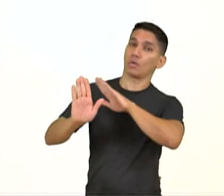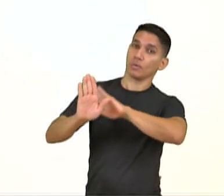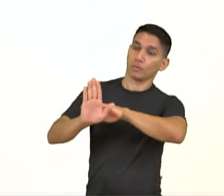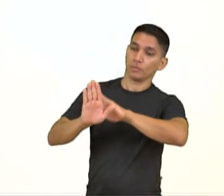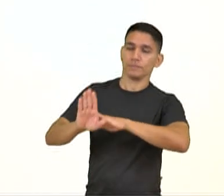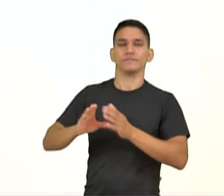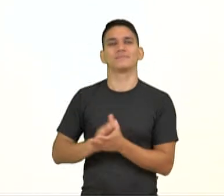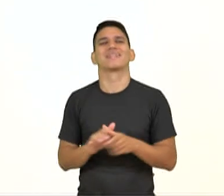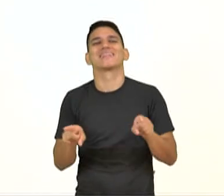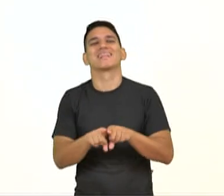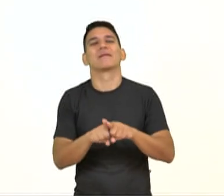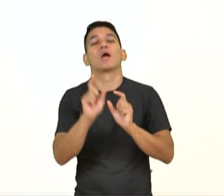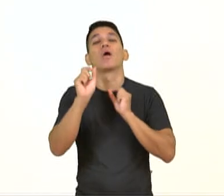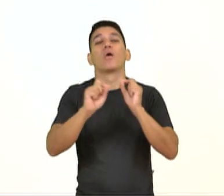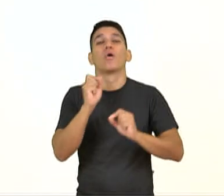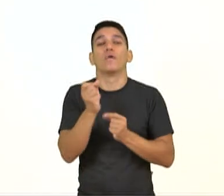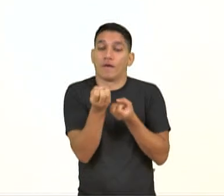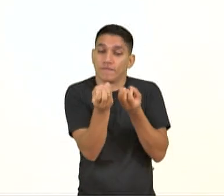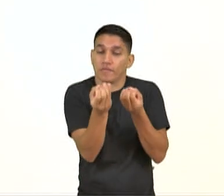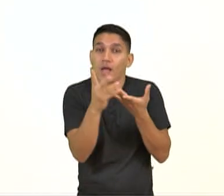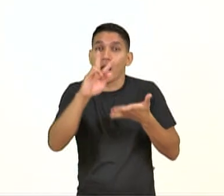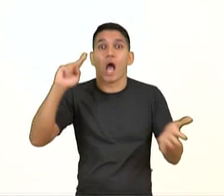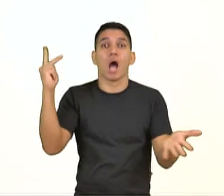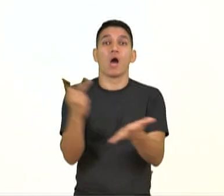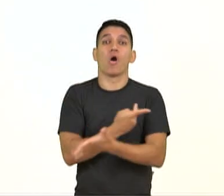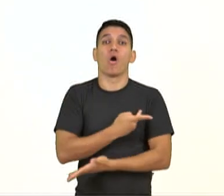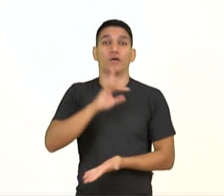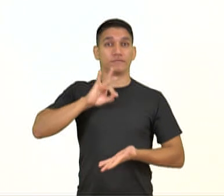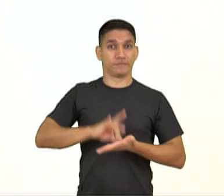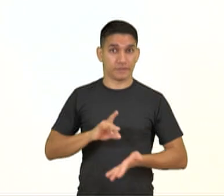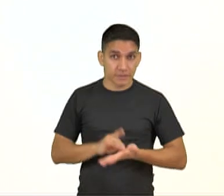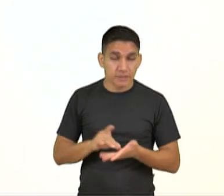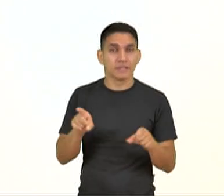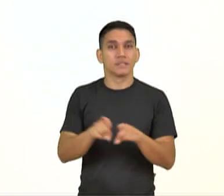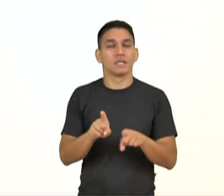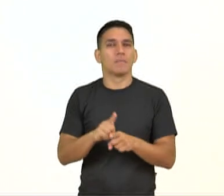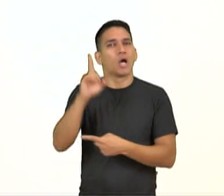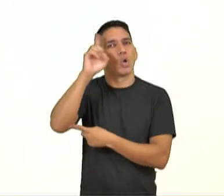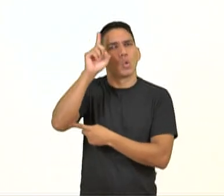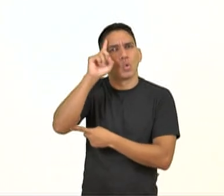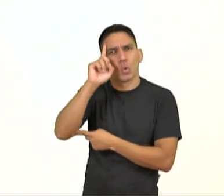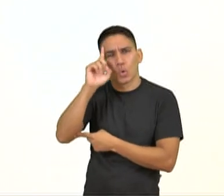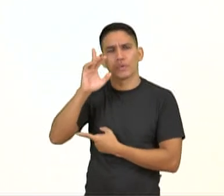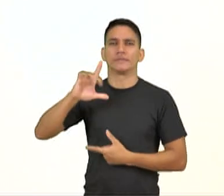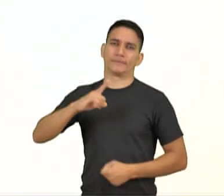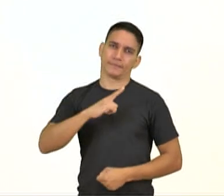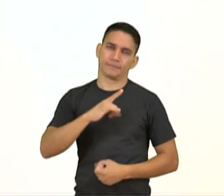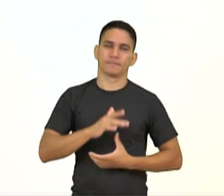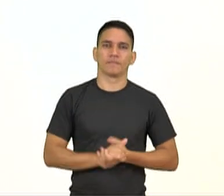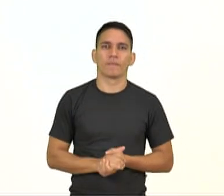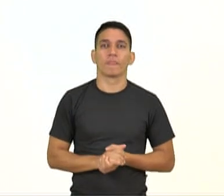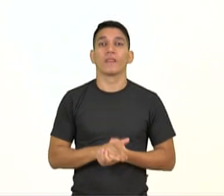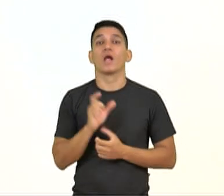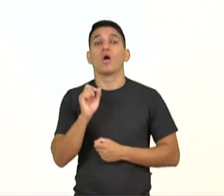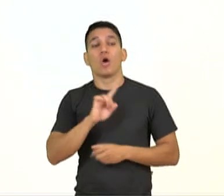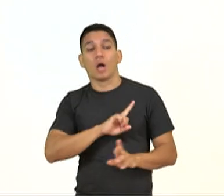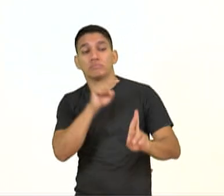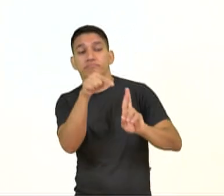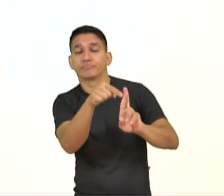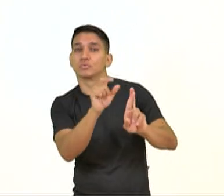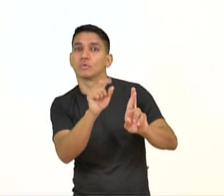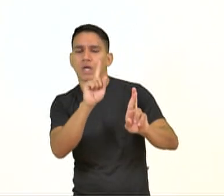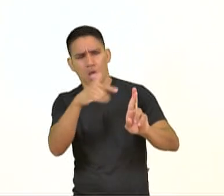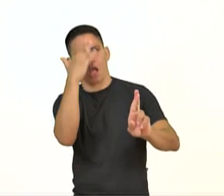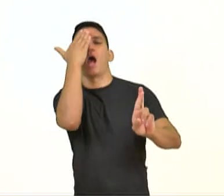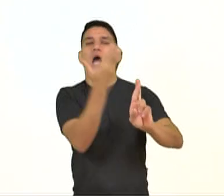a notícia, eu já falei que vai ser sobre fatos reais, atuais, do cotidiano, que eu chamei de dia a dia, e a fonte deve ser confiável